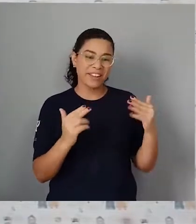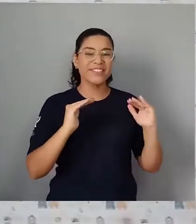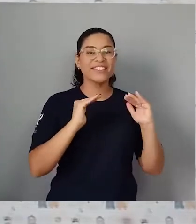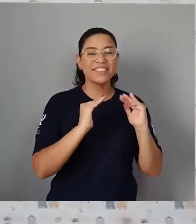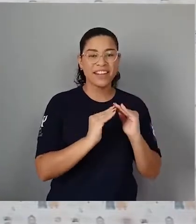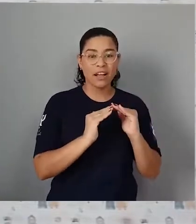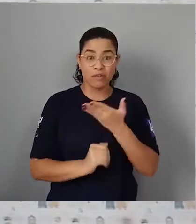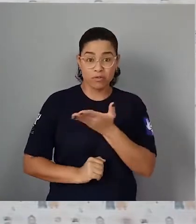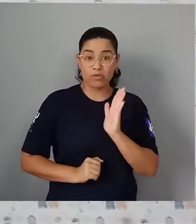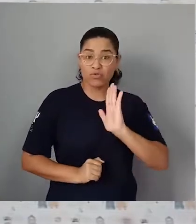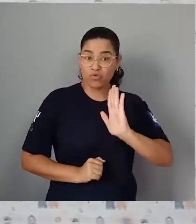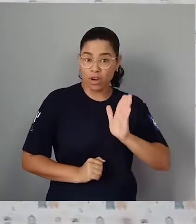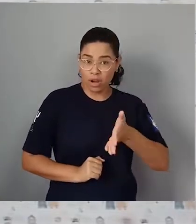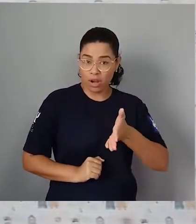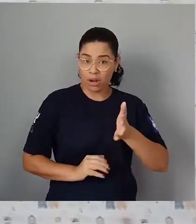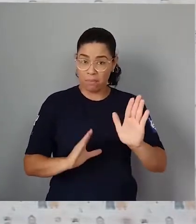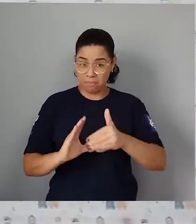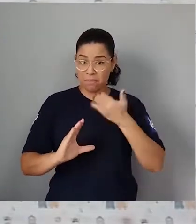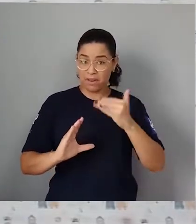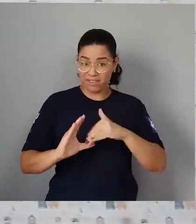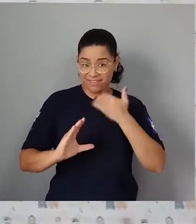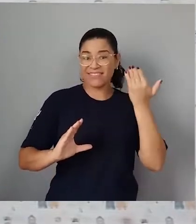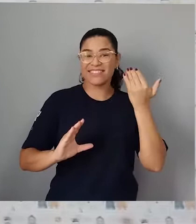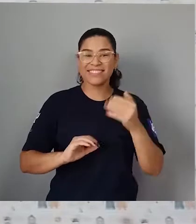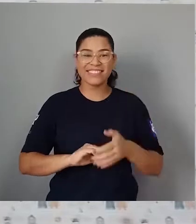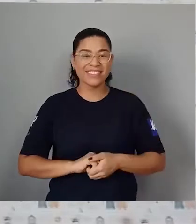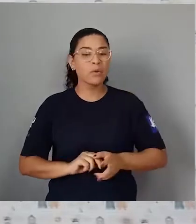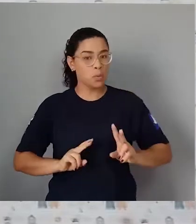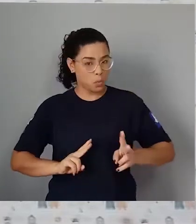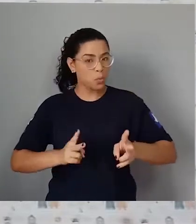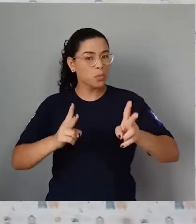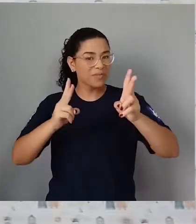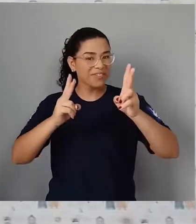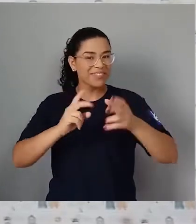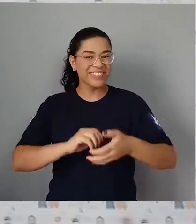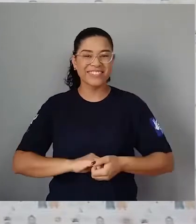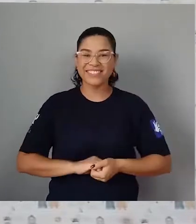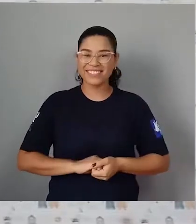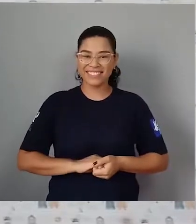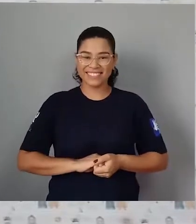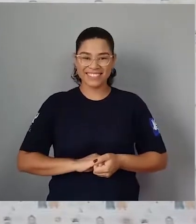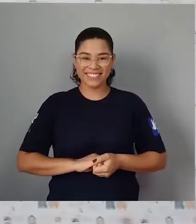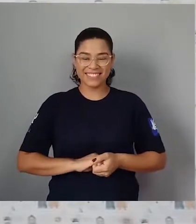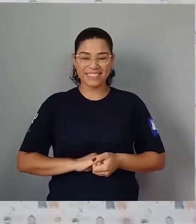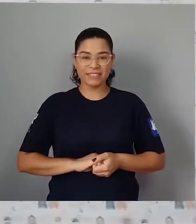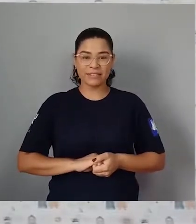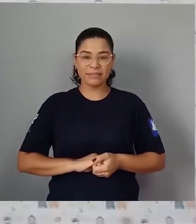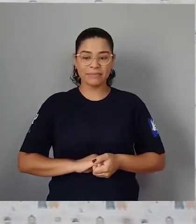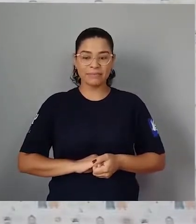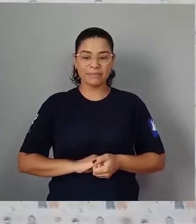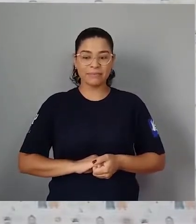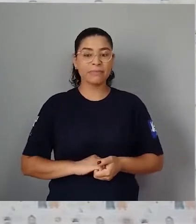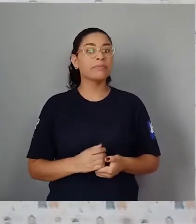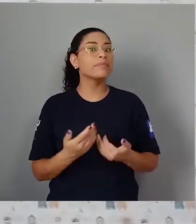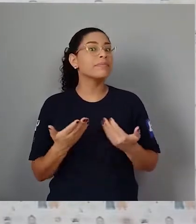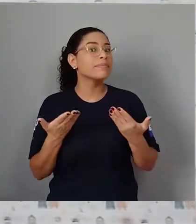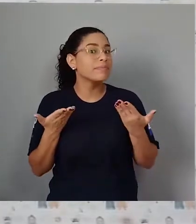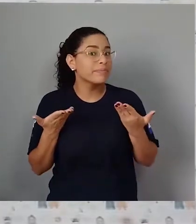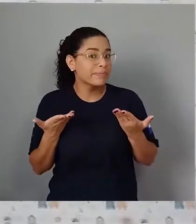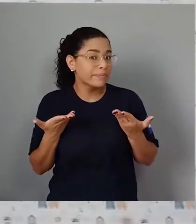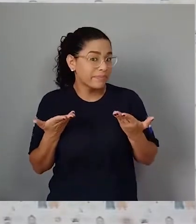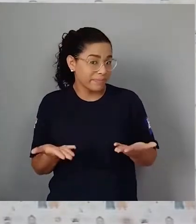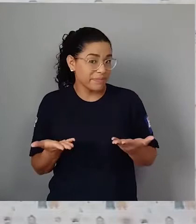já estão mandando as hashtags. Então, continue. Bom, lá no início do